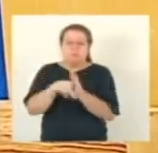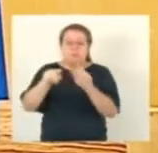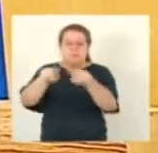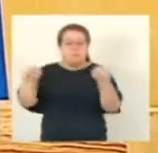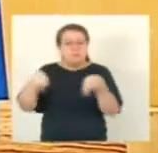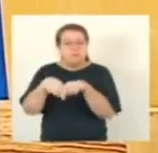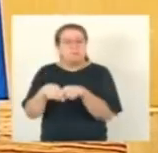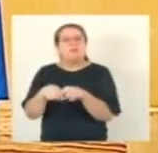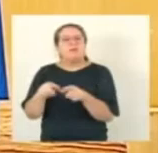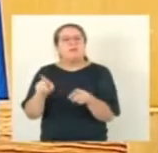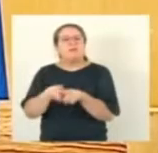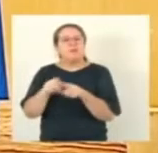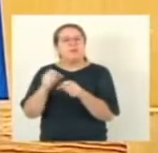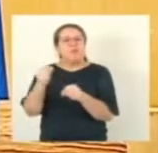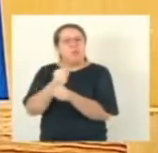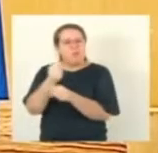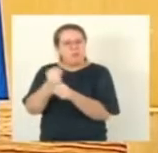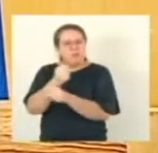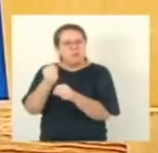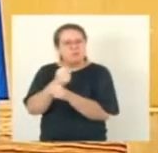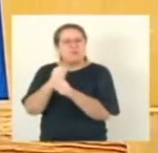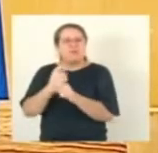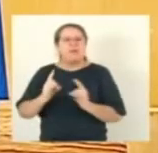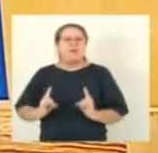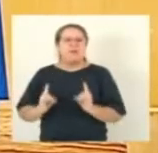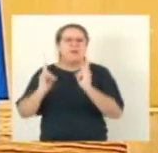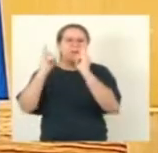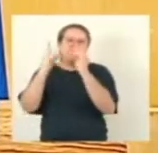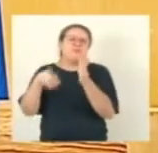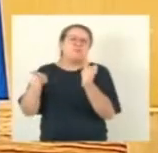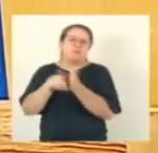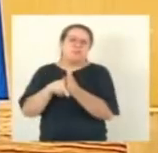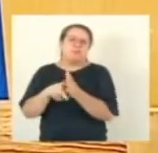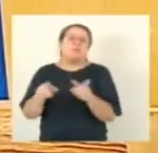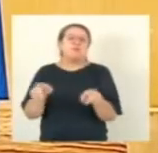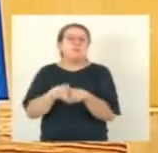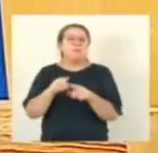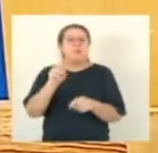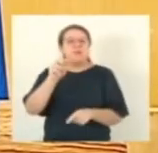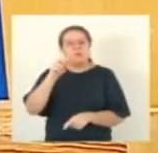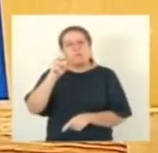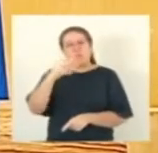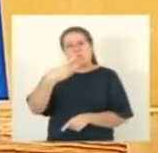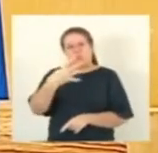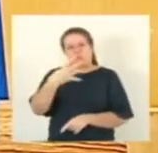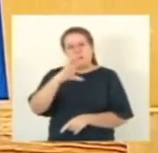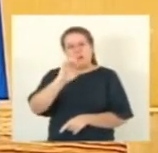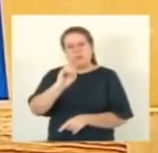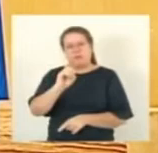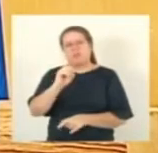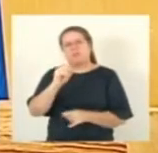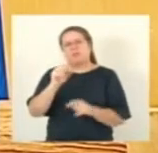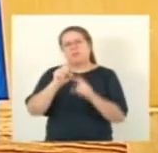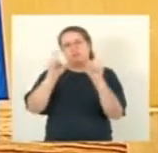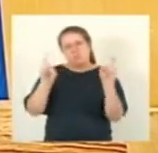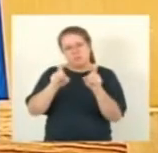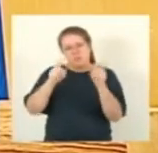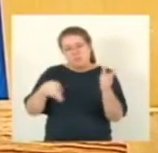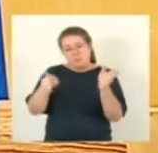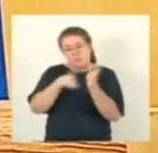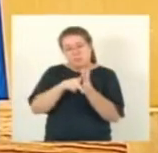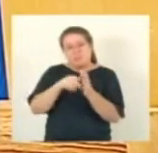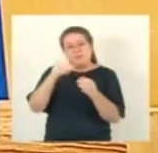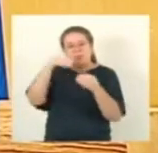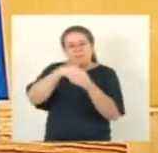conserto do elevador e a aquisição de 40 computadores para o laboratório de informática. Além de melhorias também na